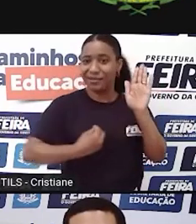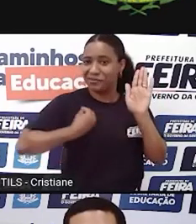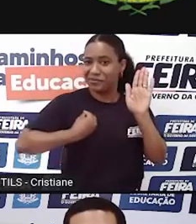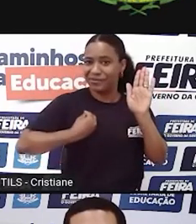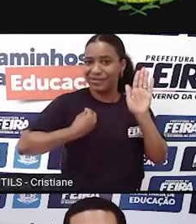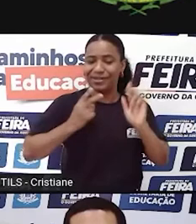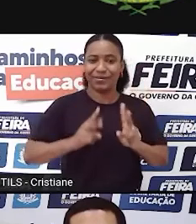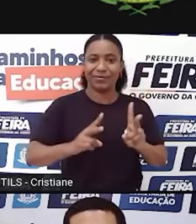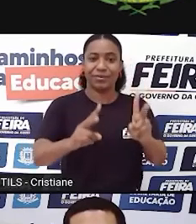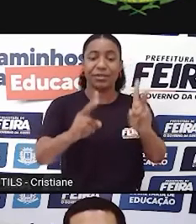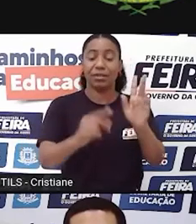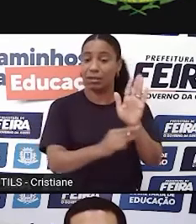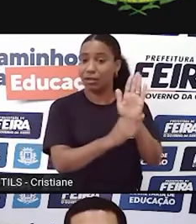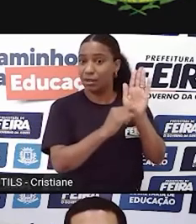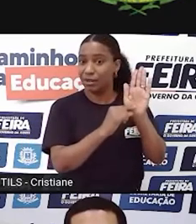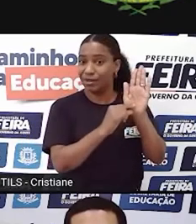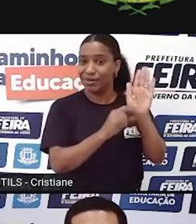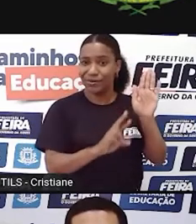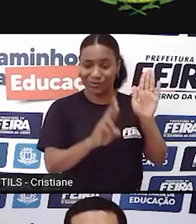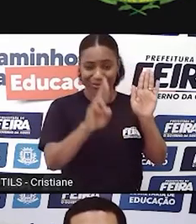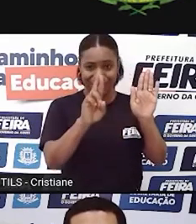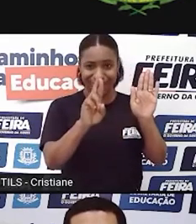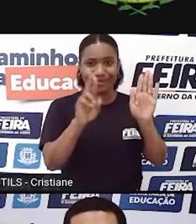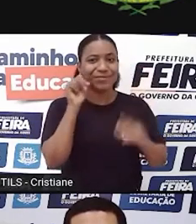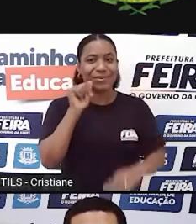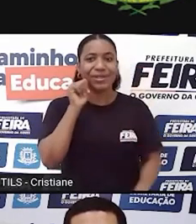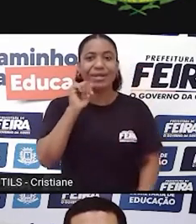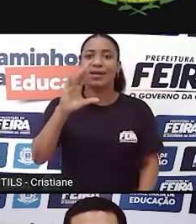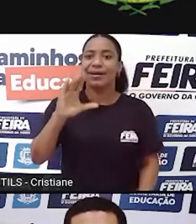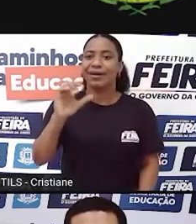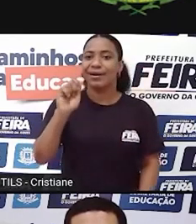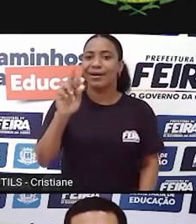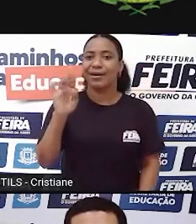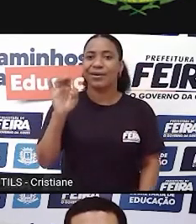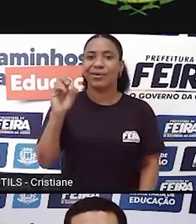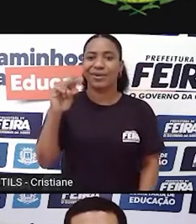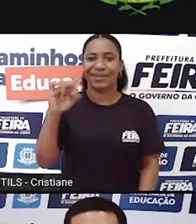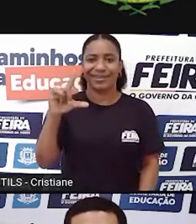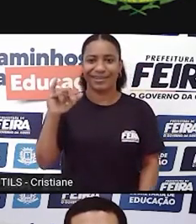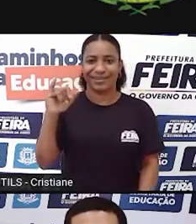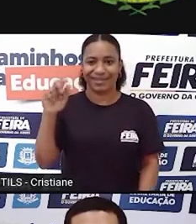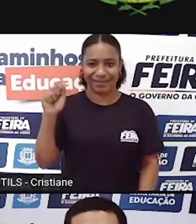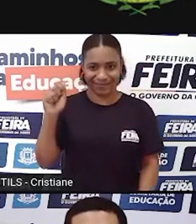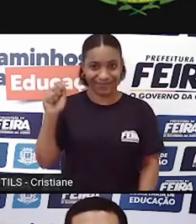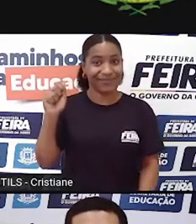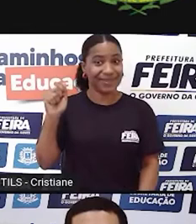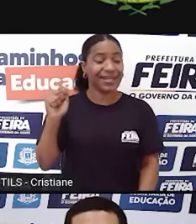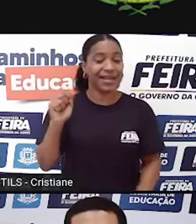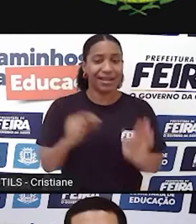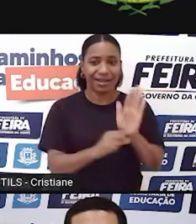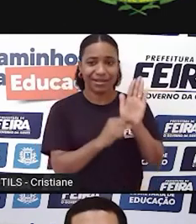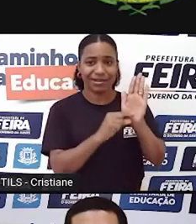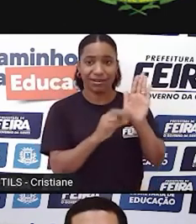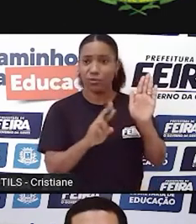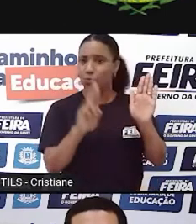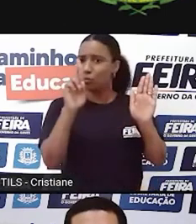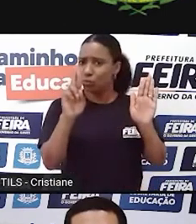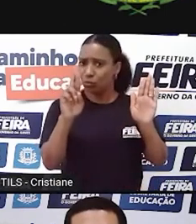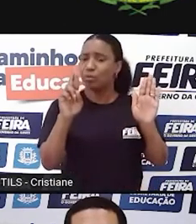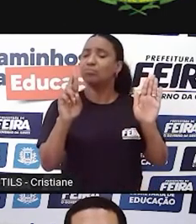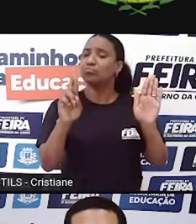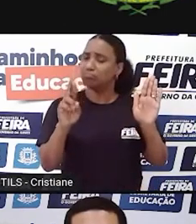Maria de Jesus, não dá para a gente negar que existiu essa mulher, e que existe essa mulher que fez